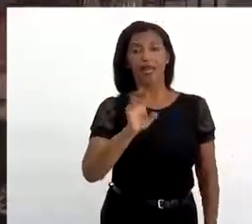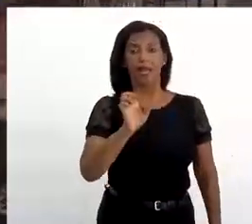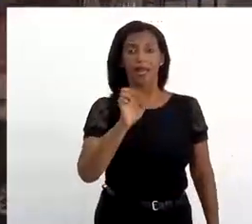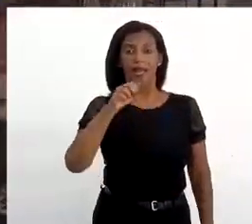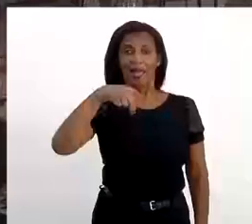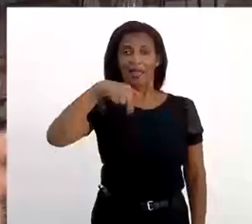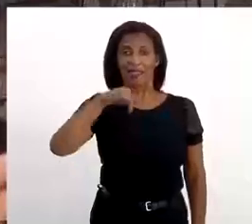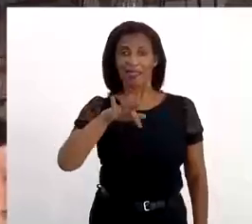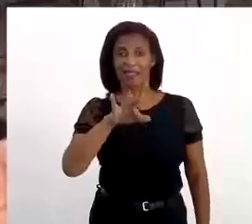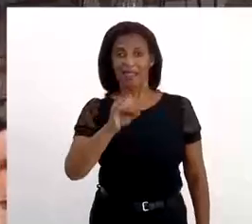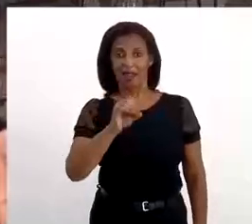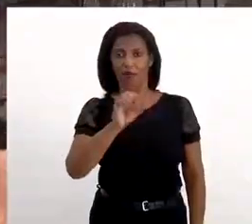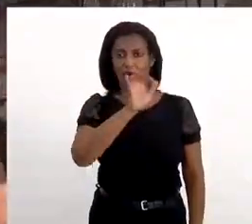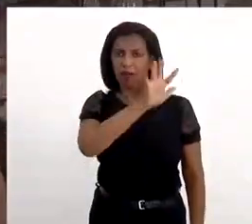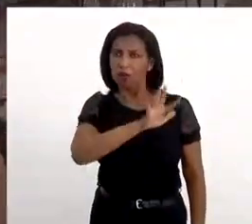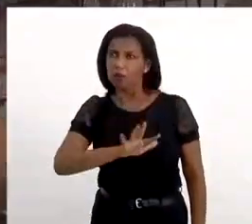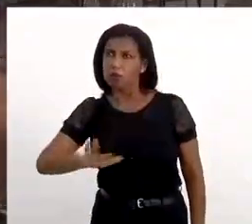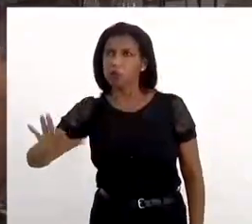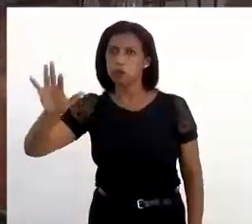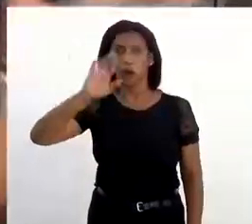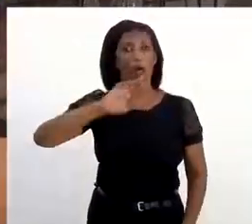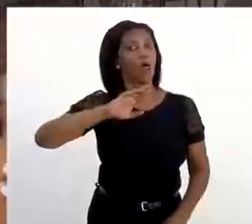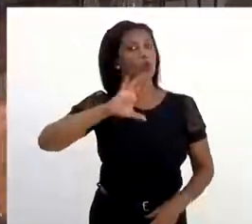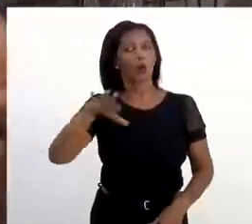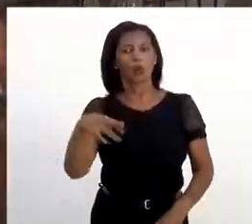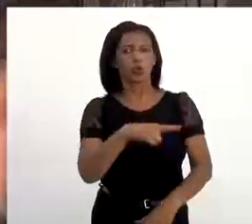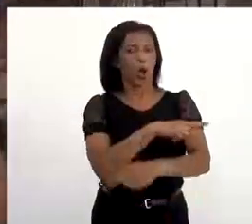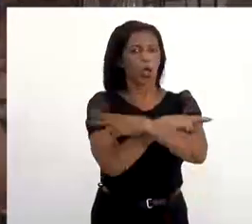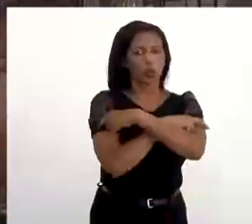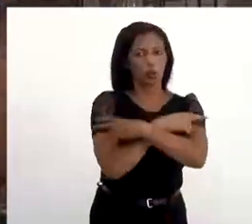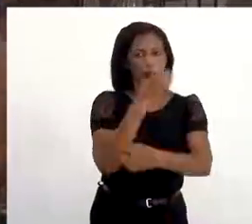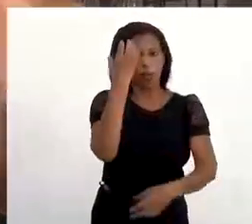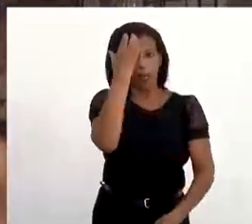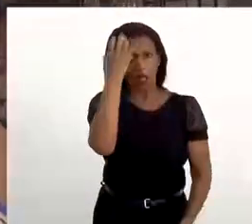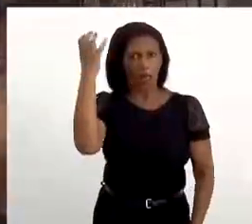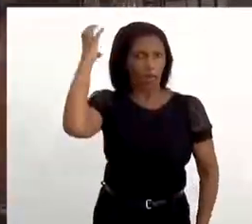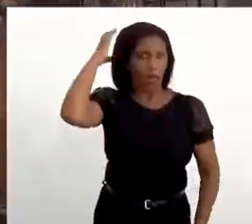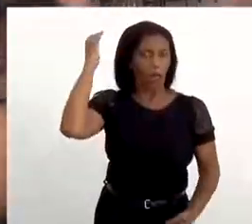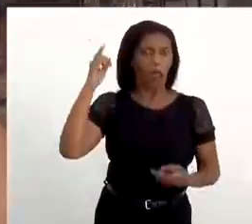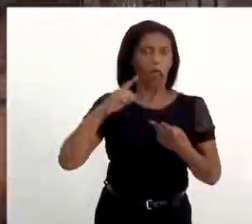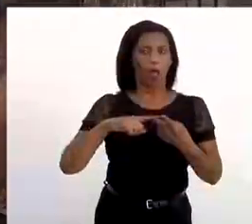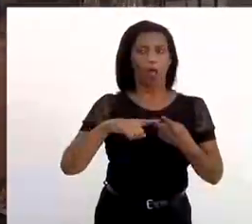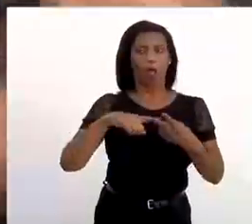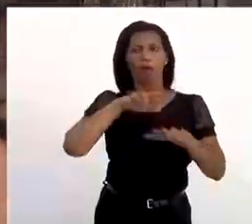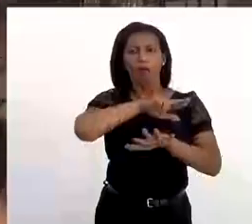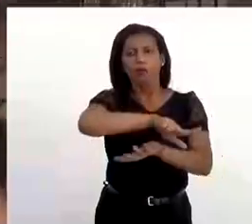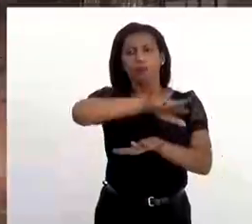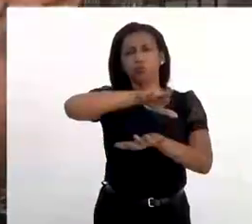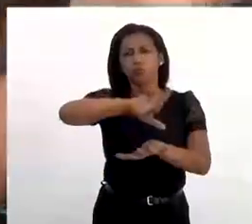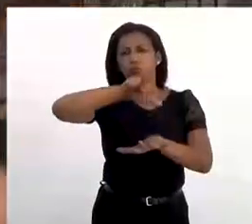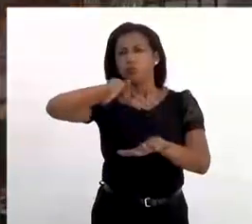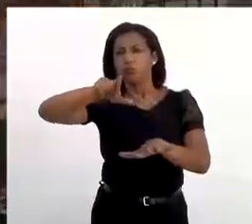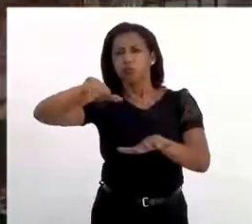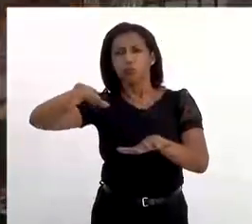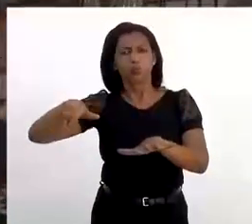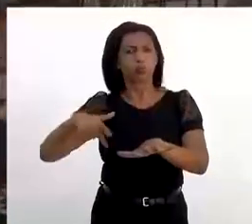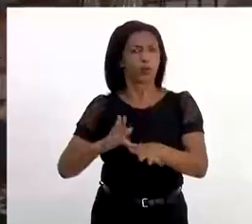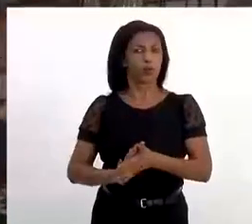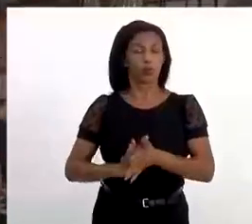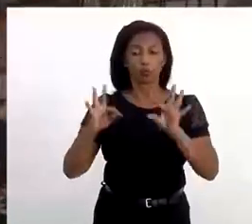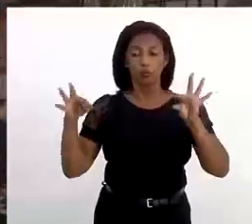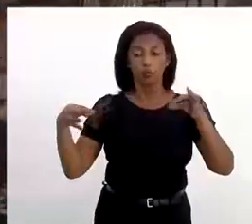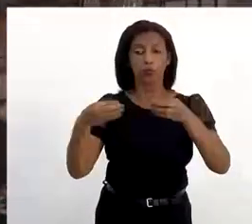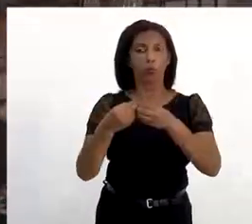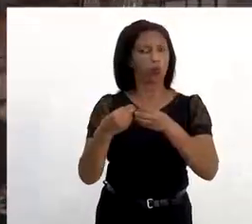diversidade. Não é só a Candomblé. É Umbanda, é Batuque, é Terecô, Tamodimina, Xangô, Xambá. Isso tudo é a Renafro.